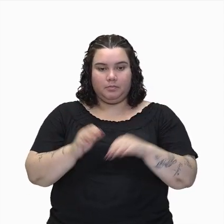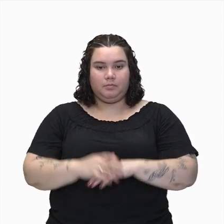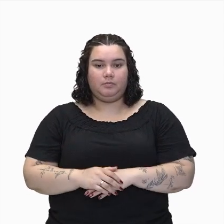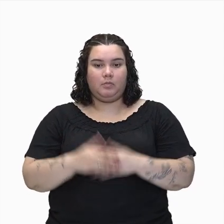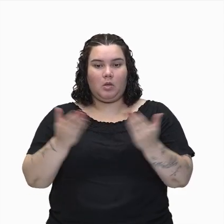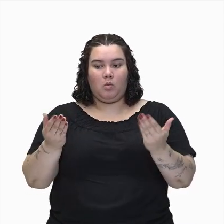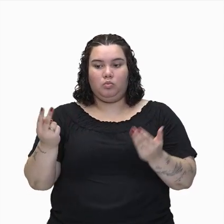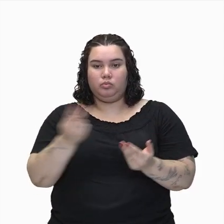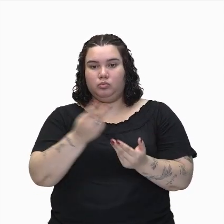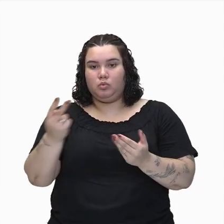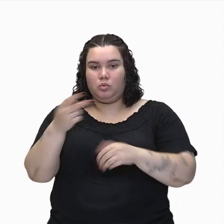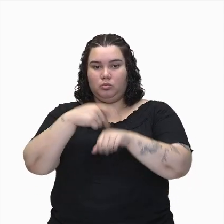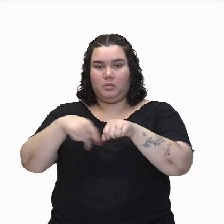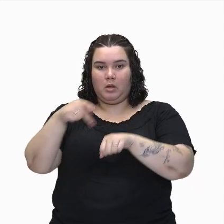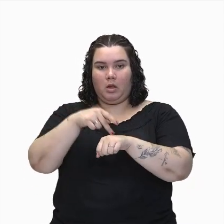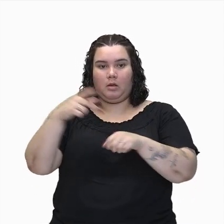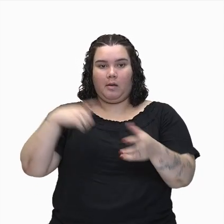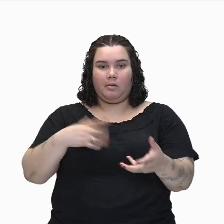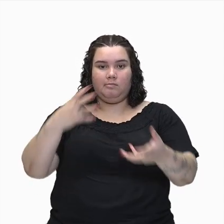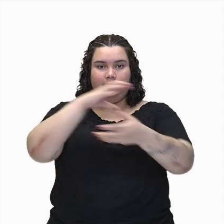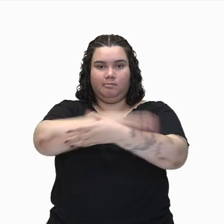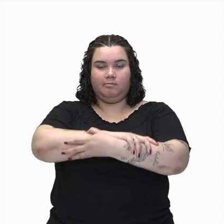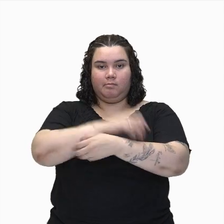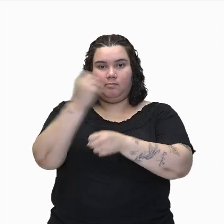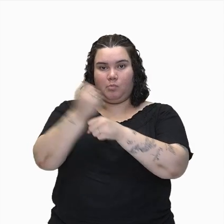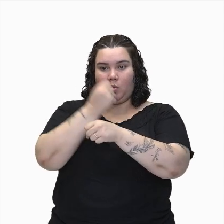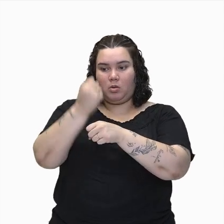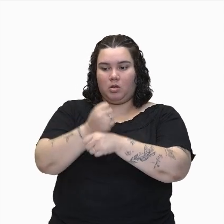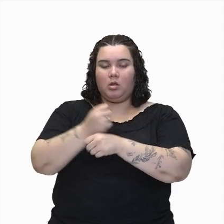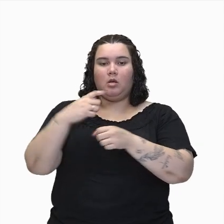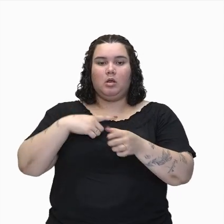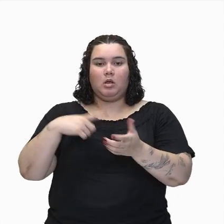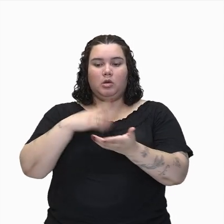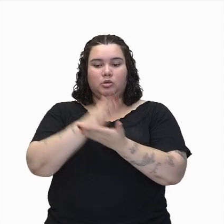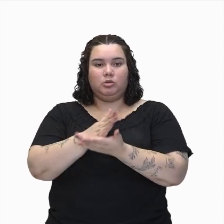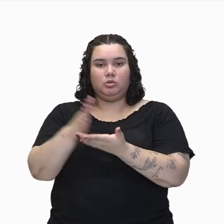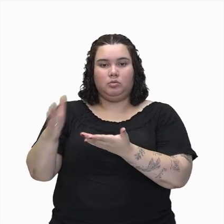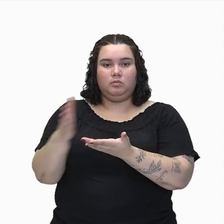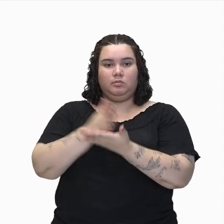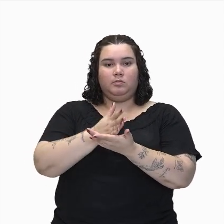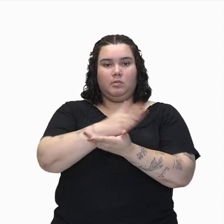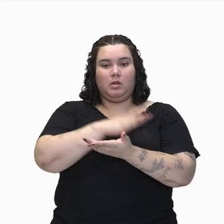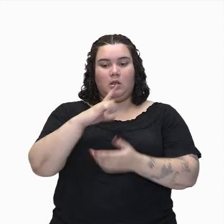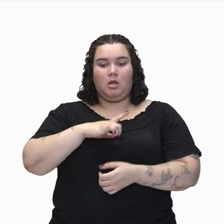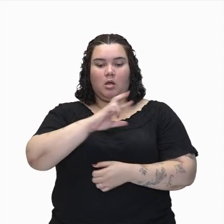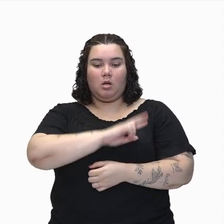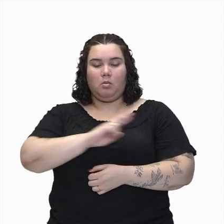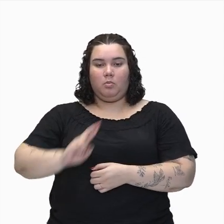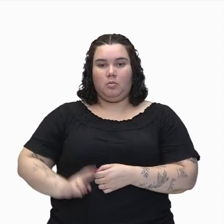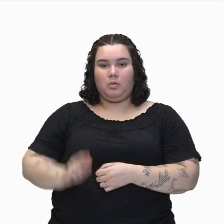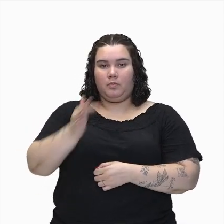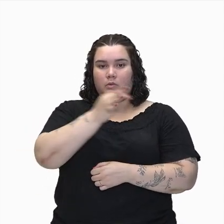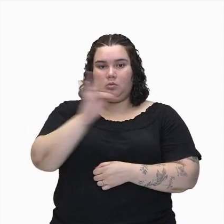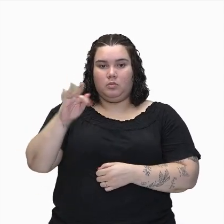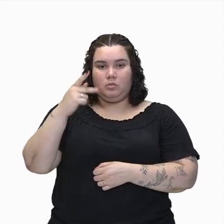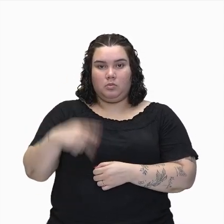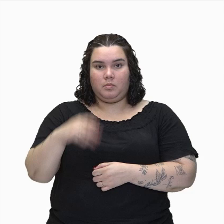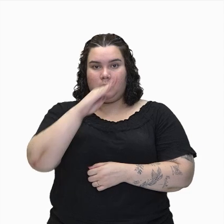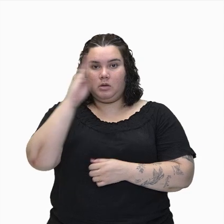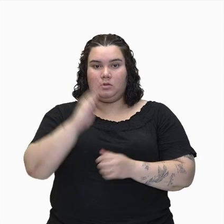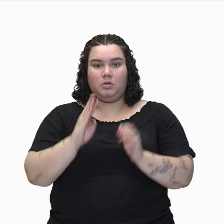países, ela pertence de forma igual à República Federativa do Brasil, que é representada pela